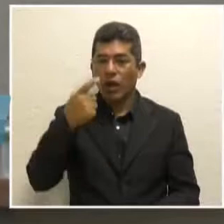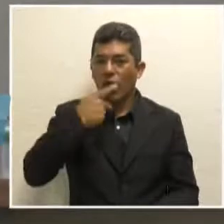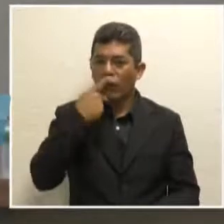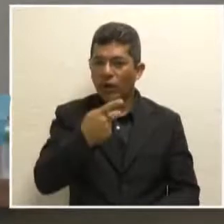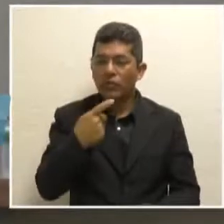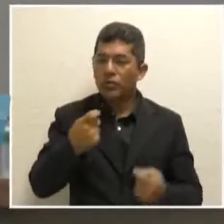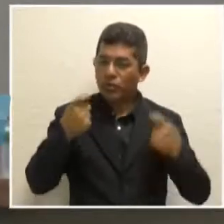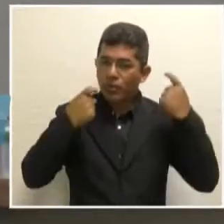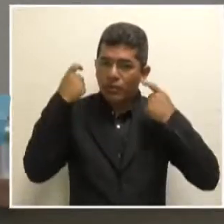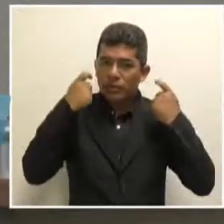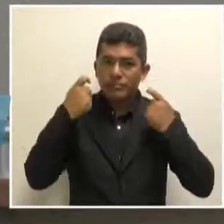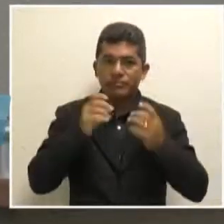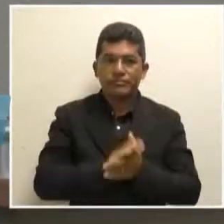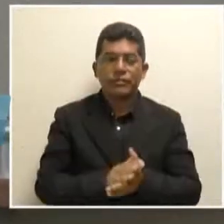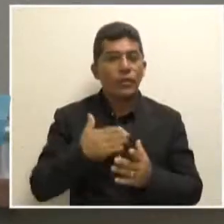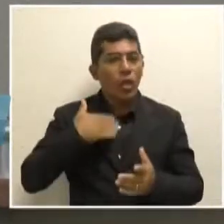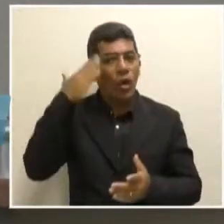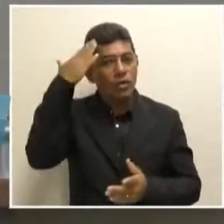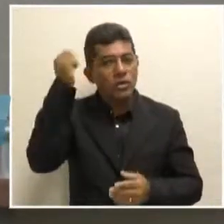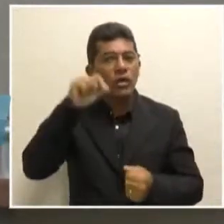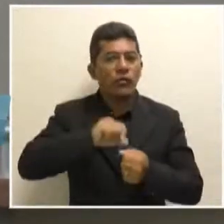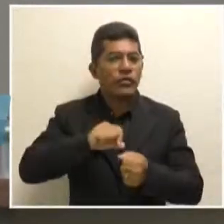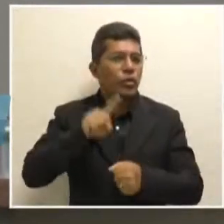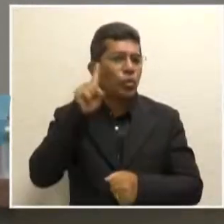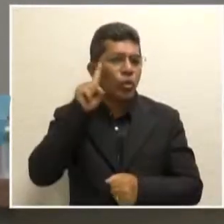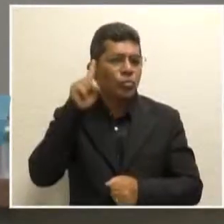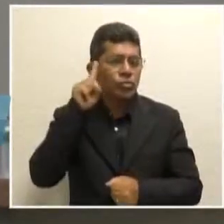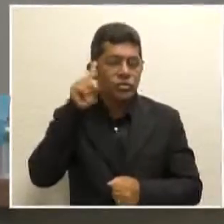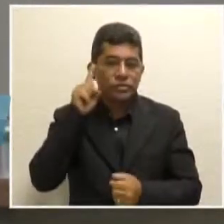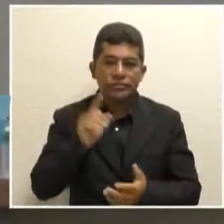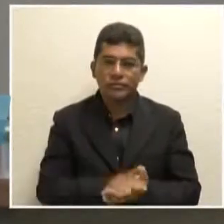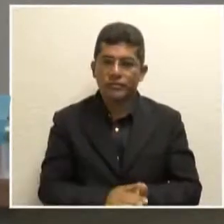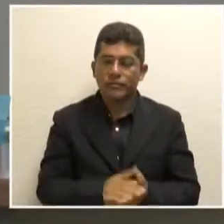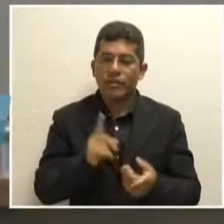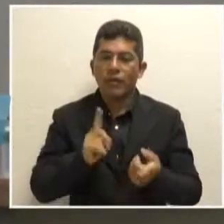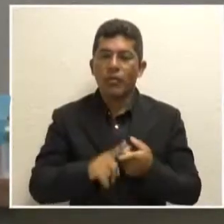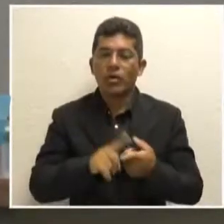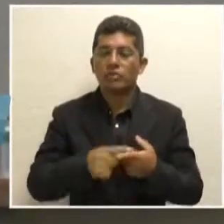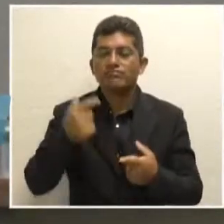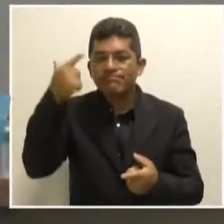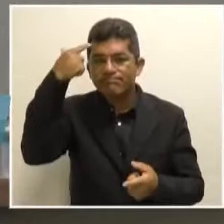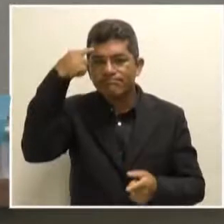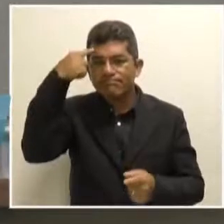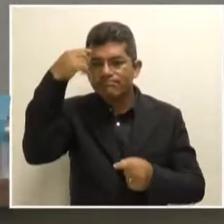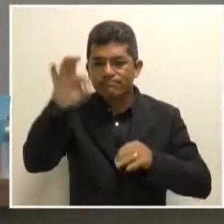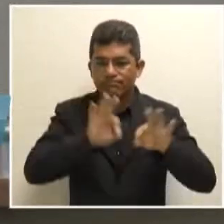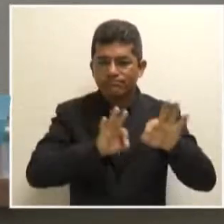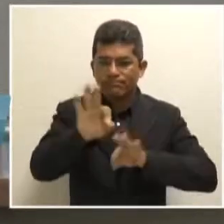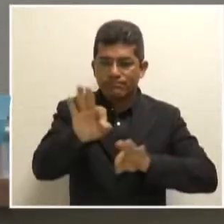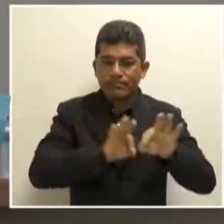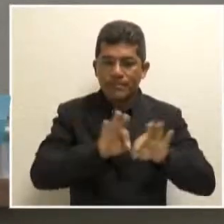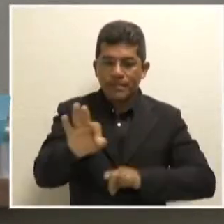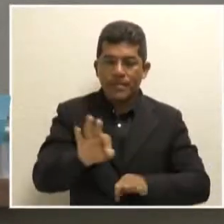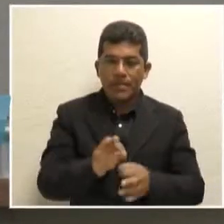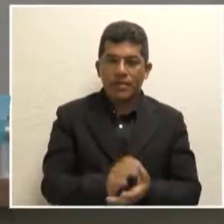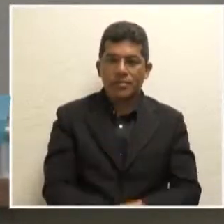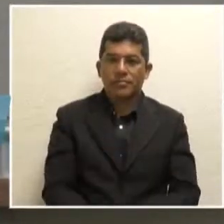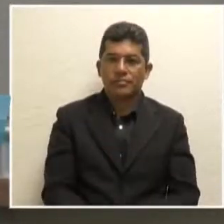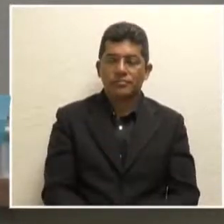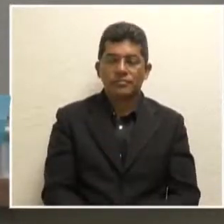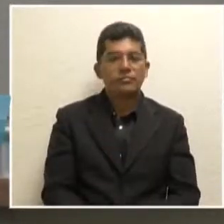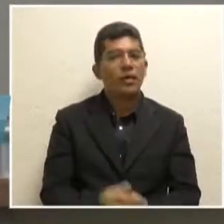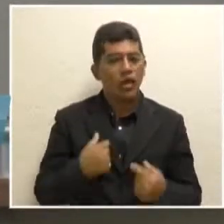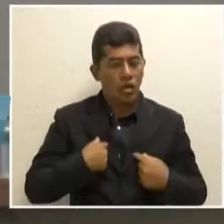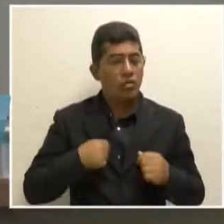Eu, quando acordo, sei o que eu vou fazer todo dia. porque eu já tenho na minha mente condicionado aquilo que